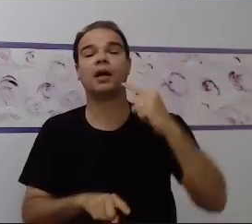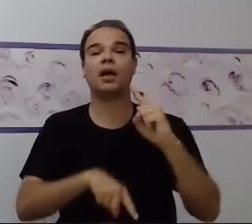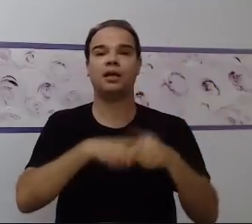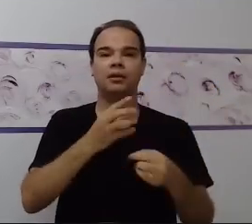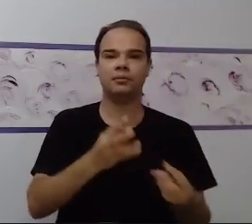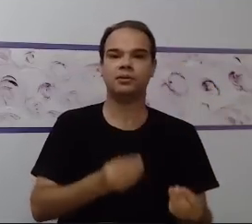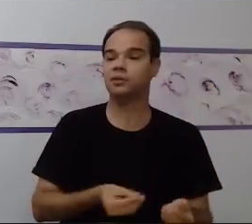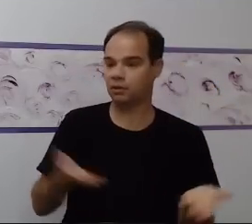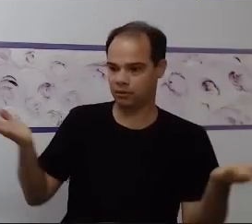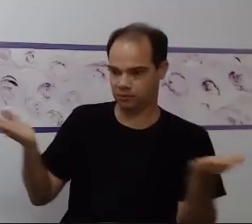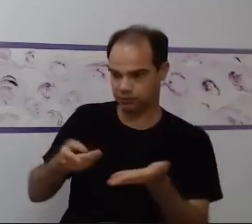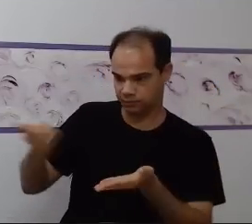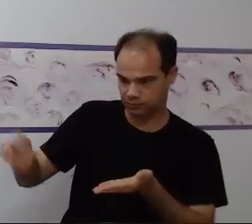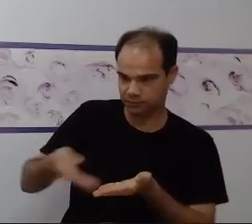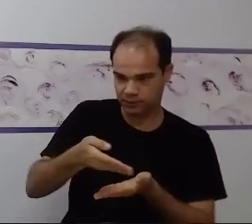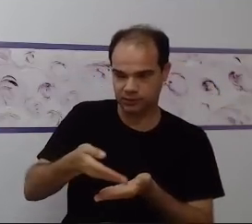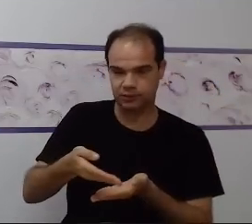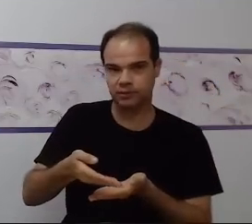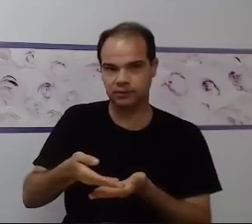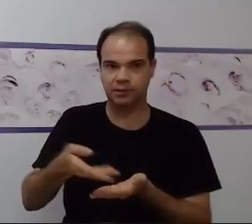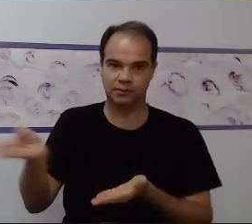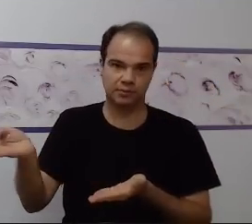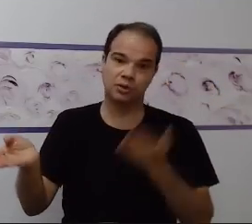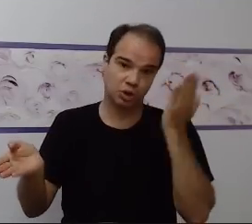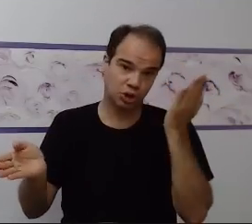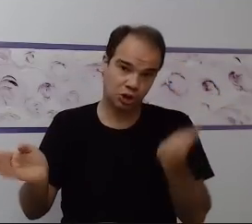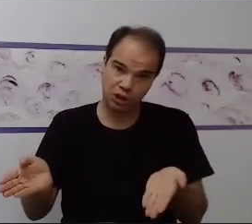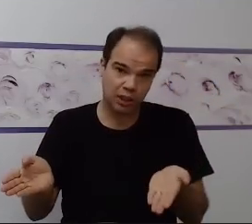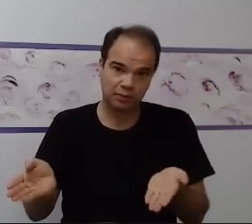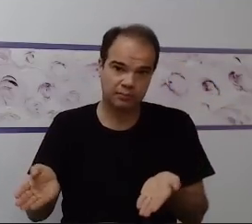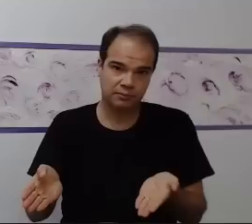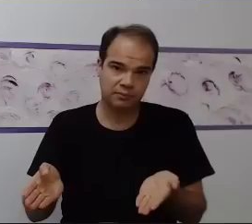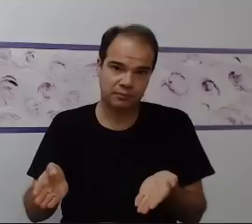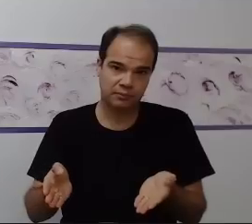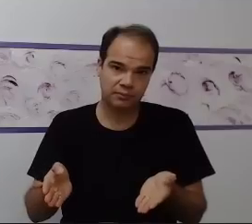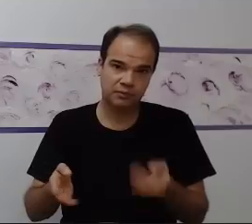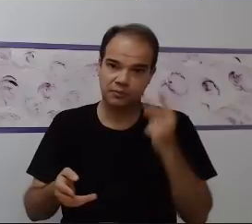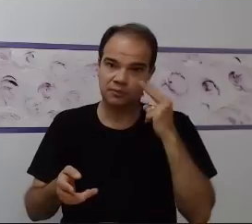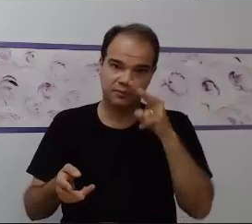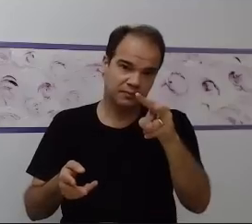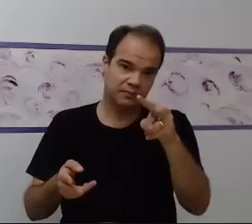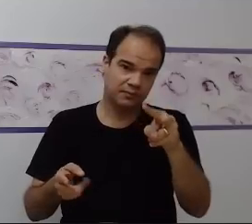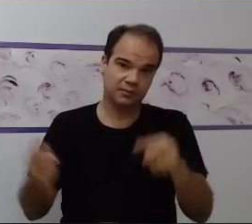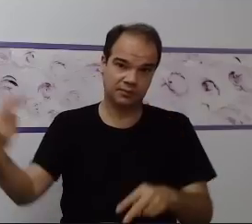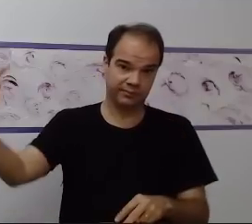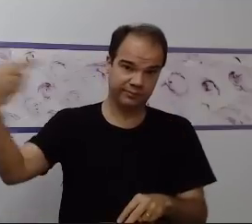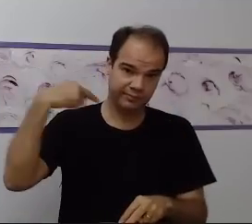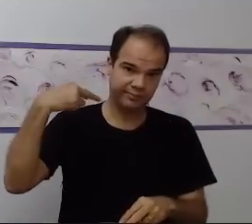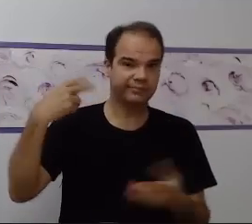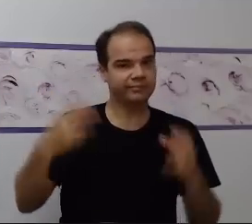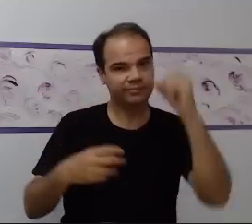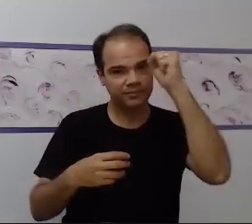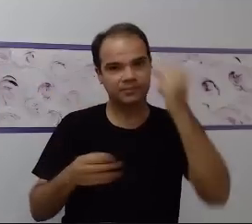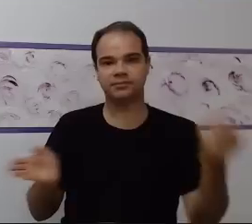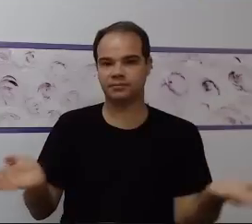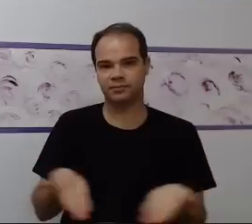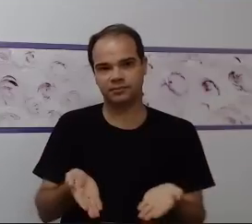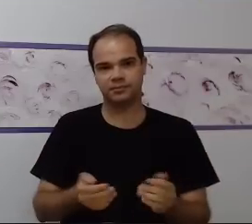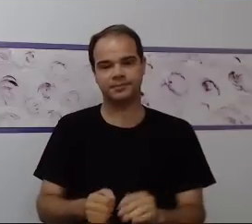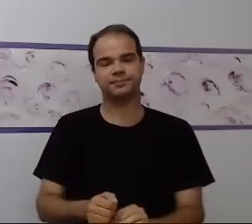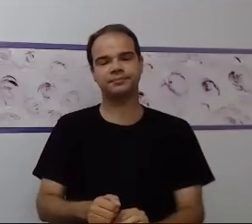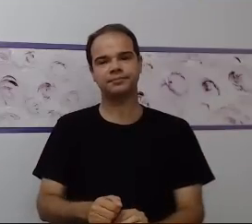situação bem específica e eu acho que tudo que a Ilíse falou é bem pertinente, mas o que a gente não pode deixar de